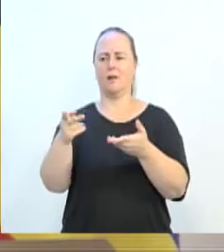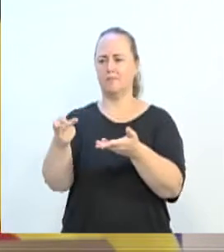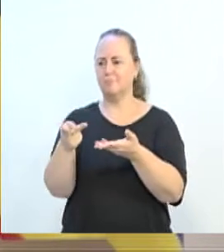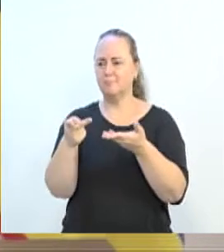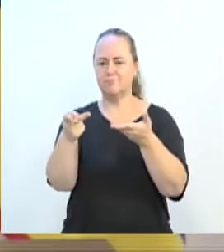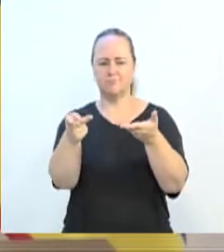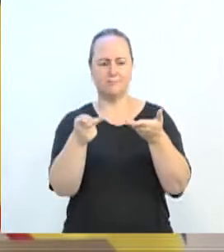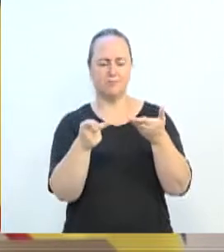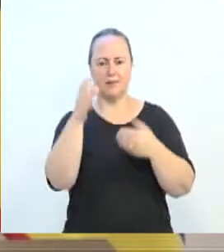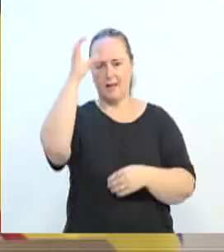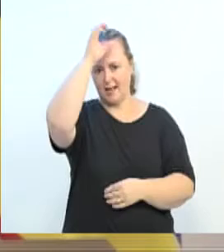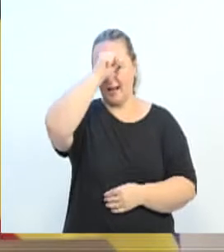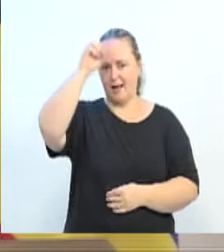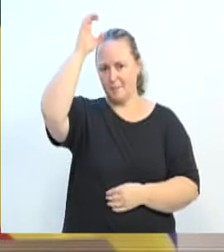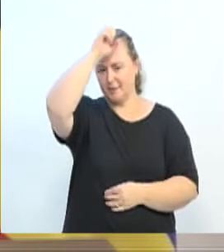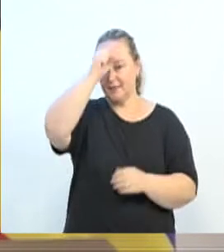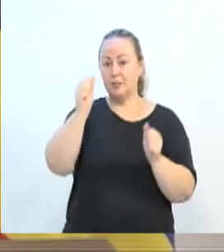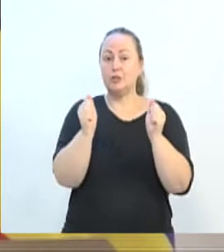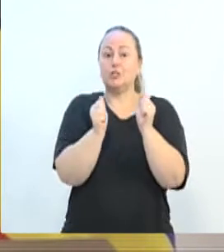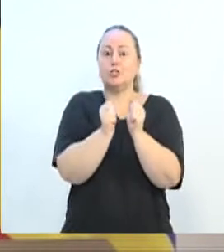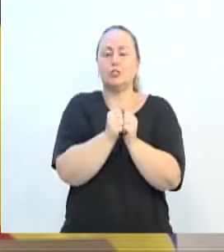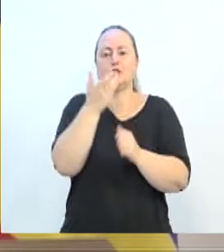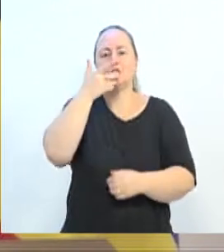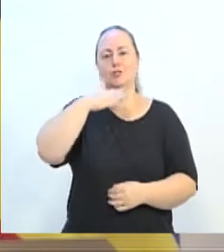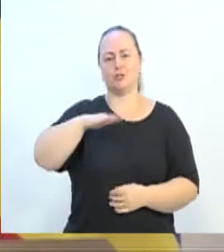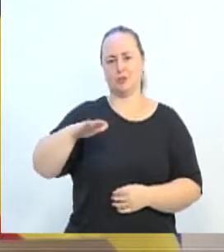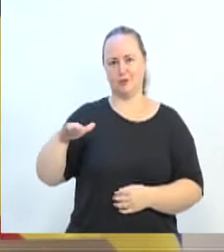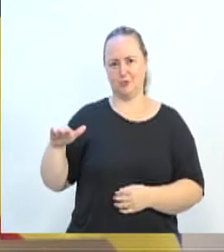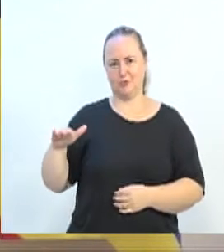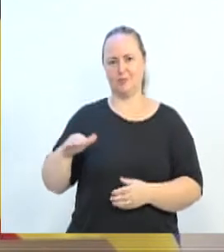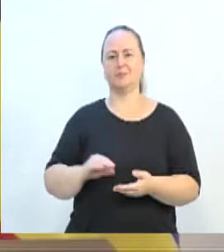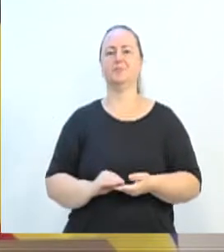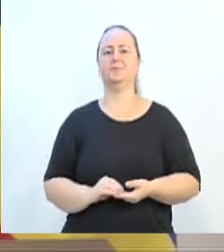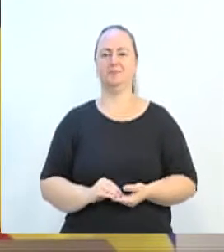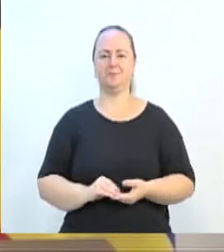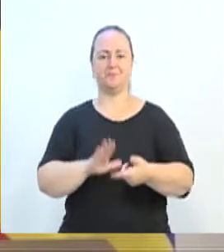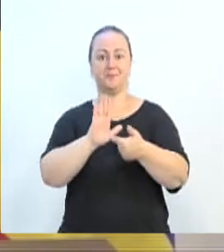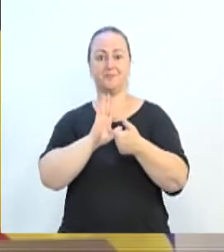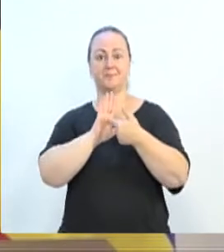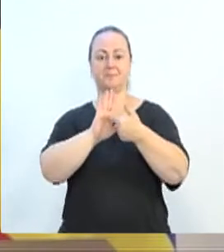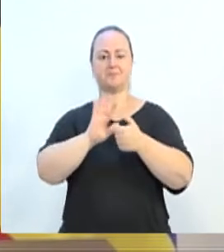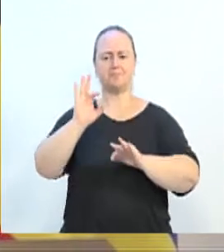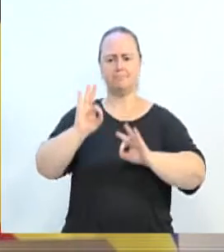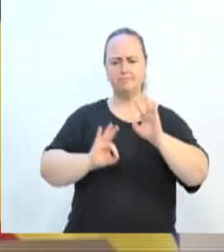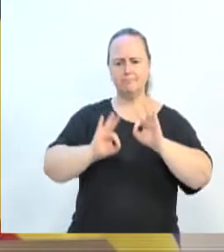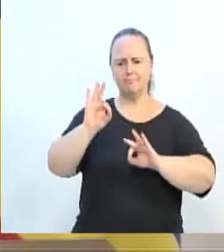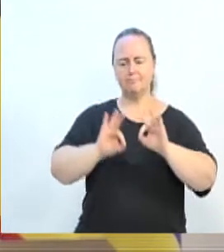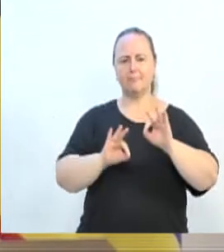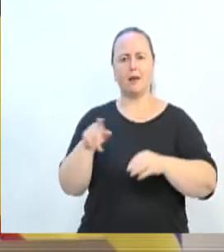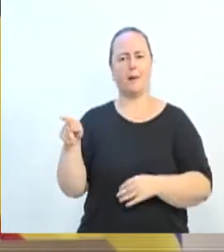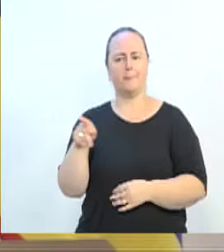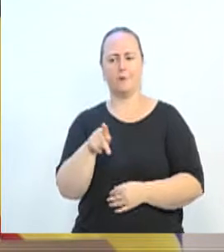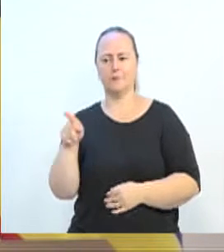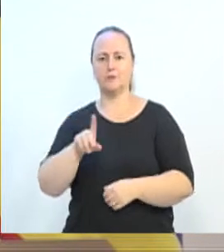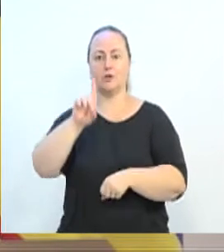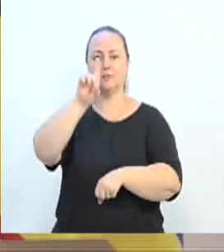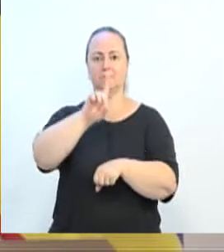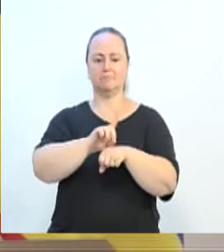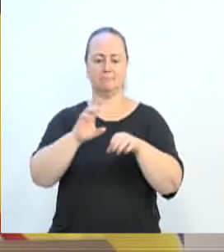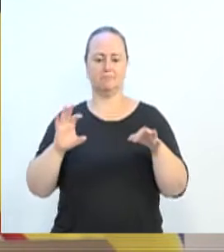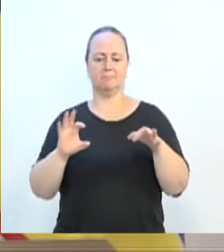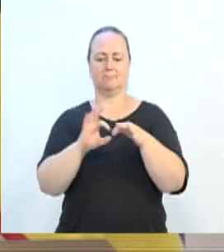aprender com as crianças. A exposição foi organizada pelos professores, diretores, em parceria